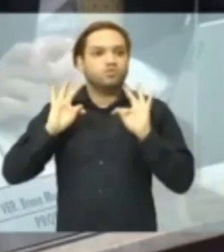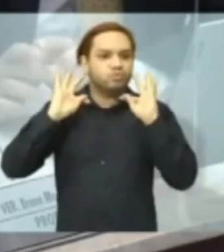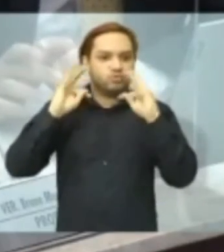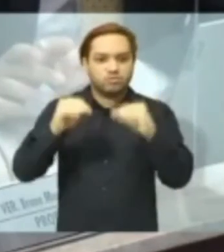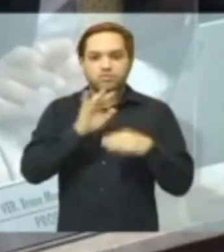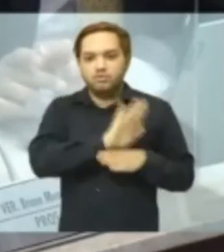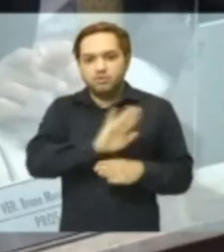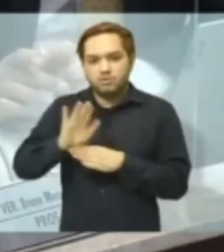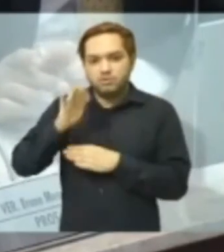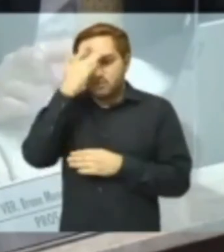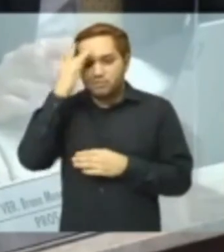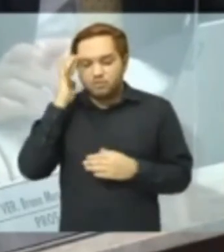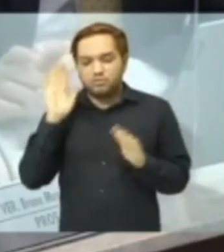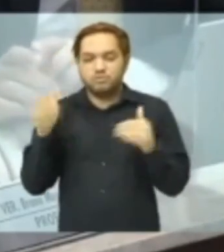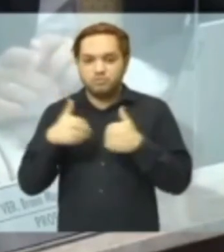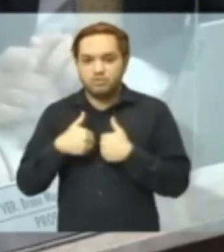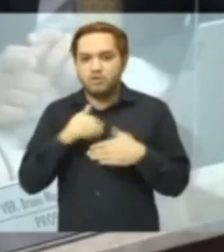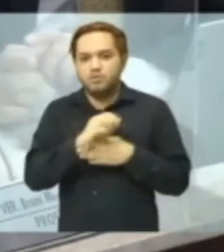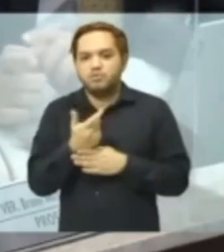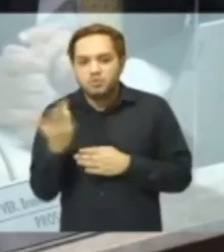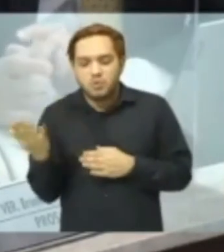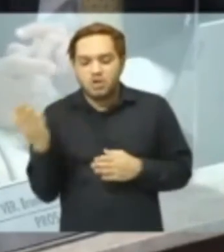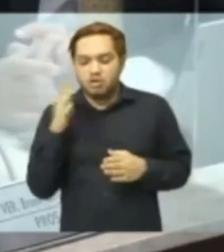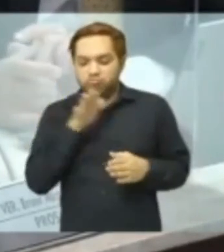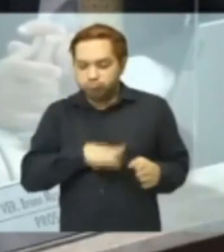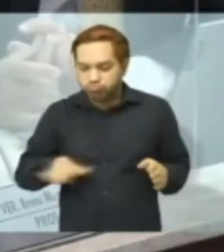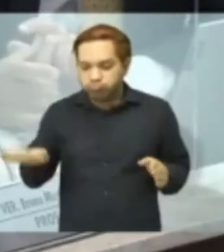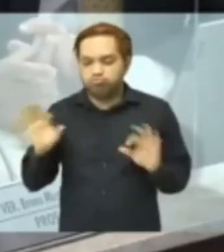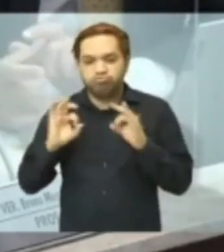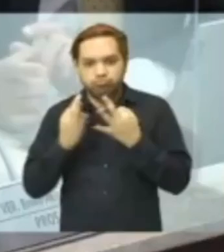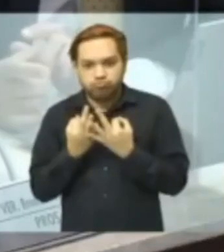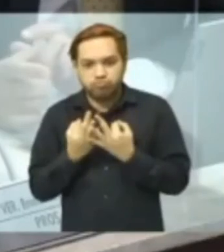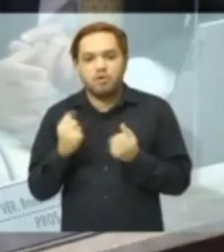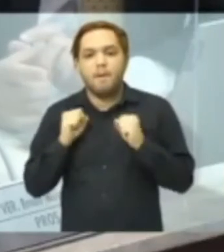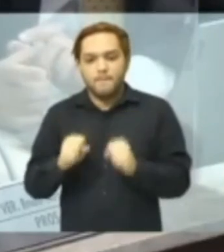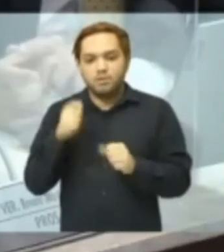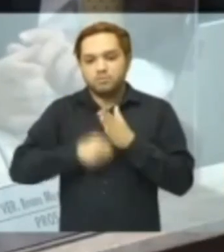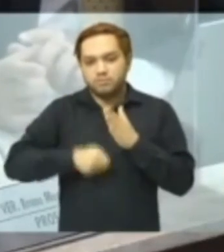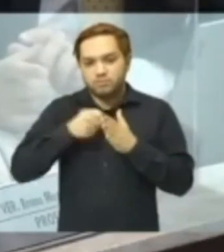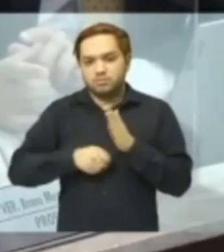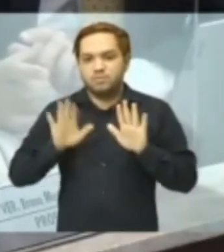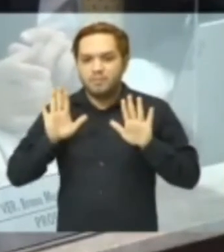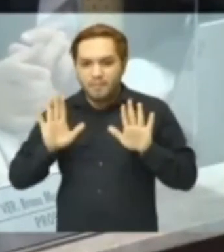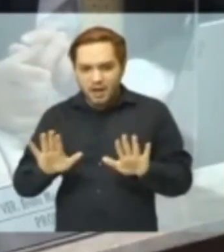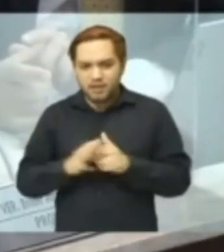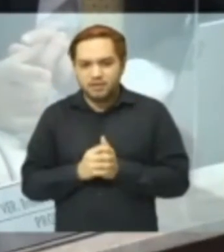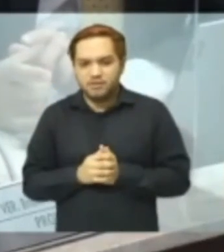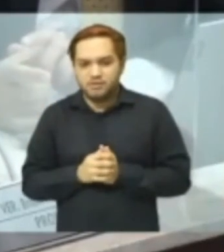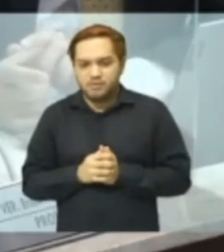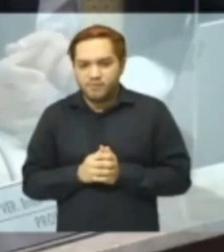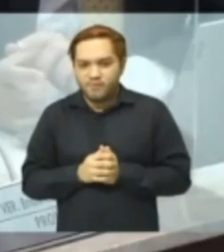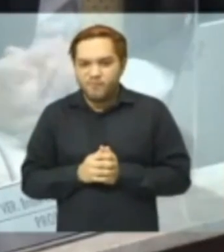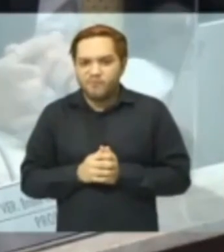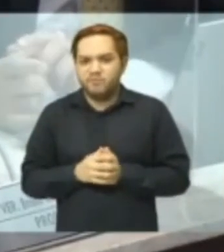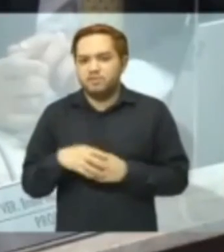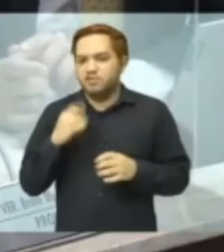ao pessoal da minha região, atendo tantas crianças e tantas famílias. Aí eu posso cobrar, vereador Adair. Agora, essa questão do cara só